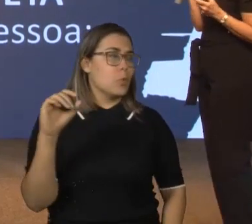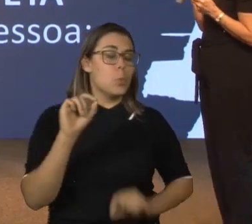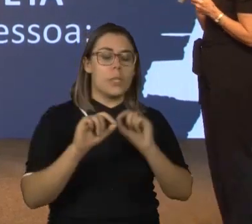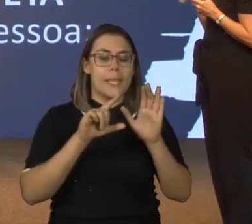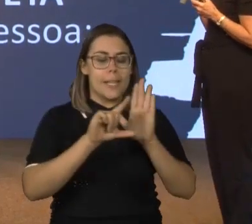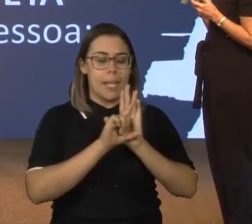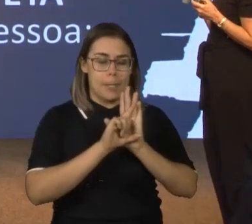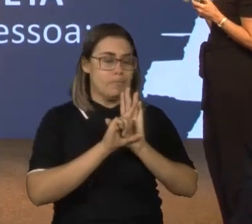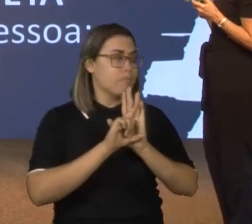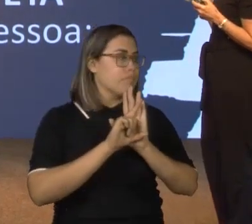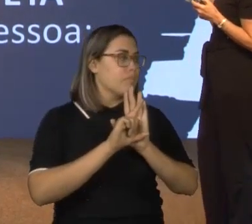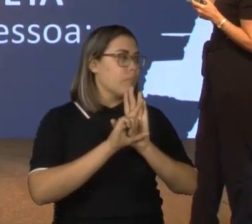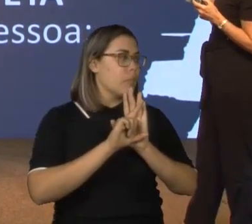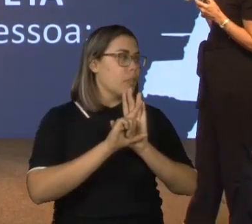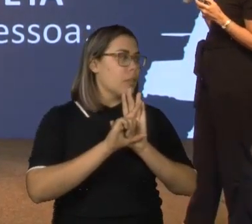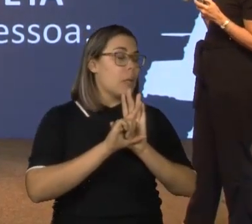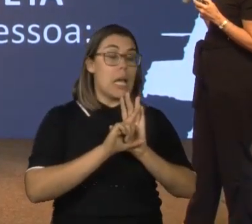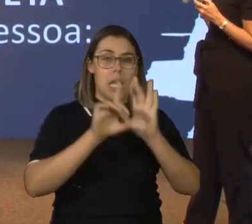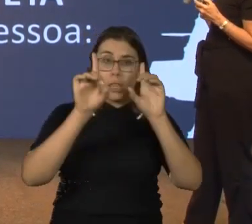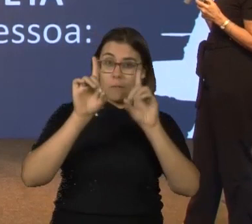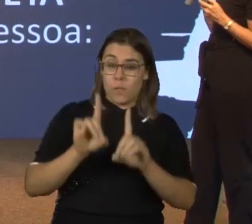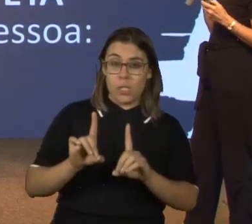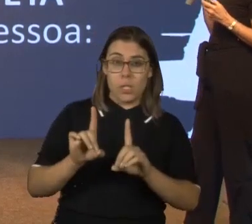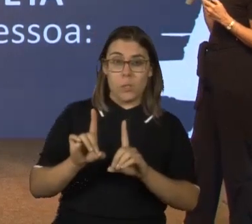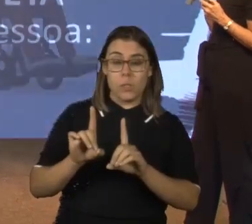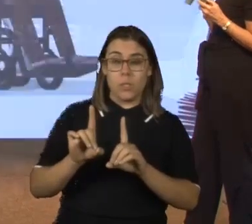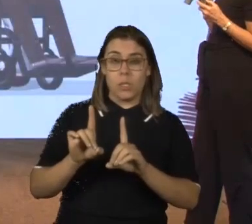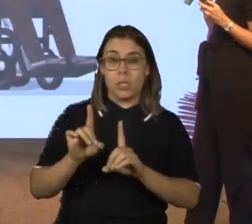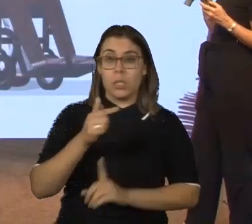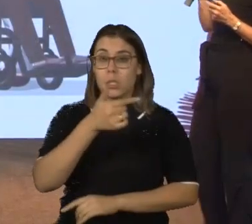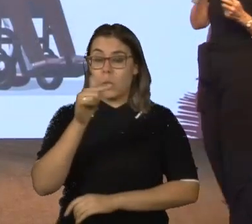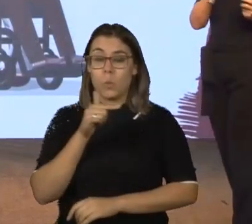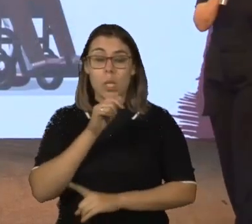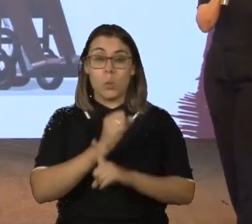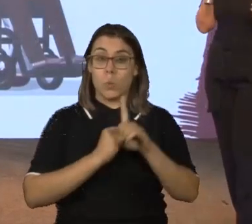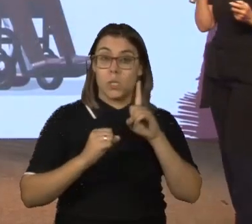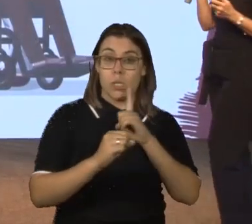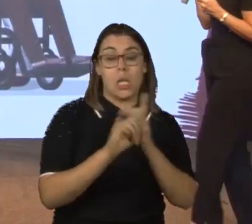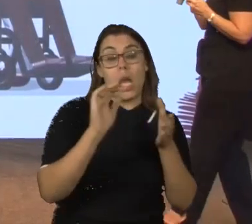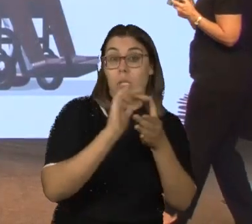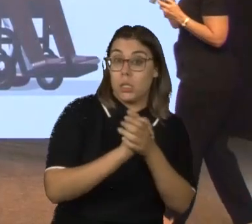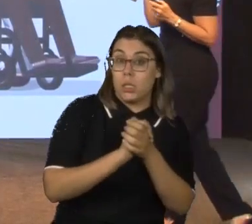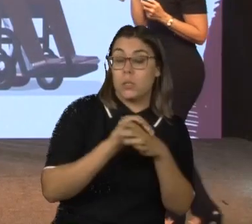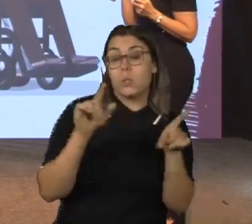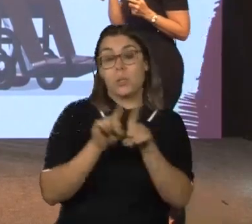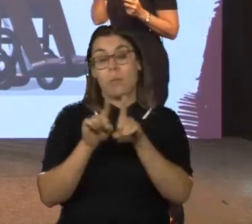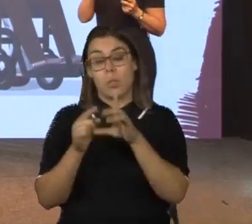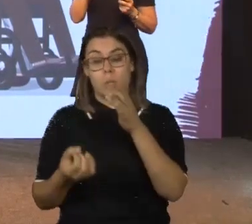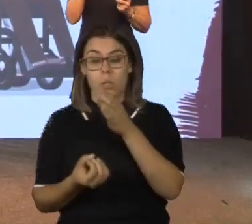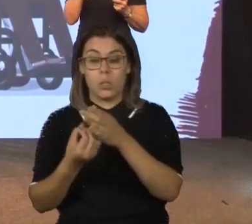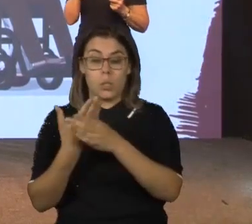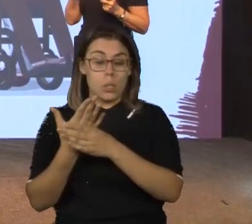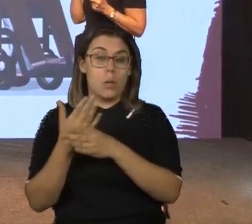alguns insivos, ok? A deficiência não afeta a capacidade civil da pessoa de casar-se e de construir uma união